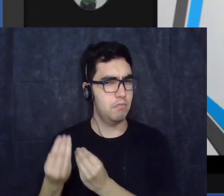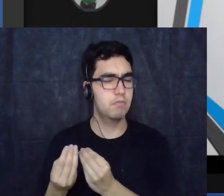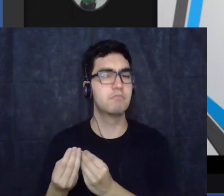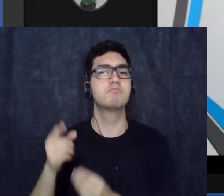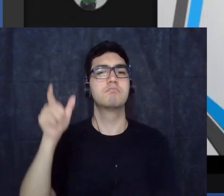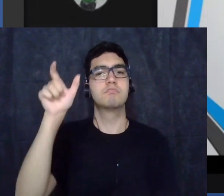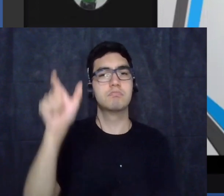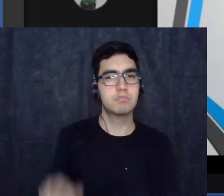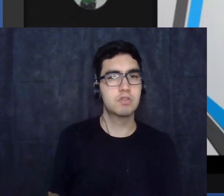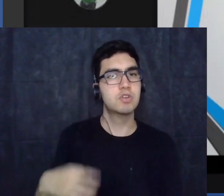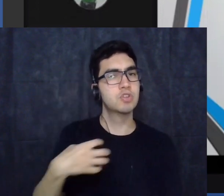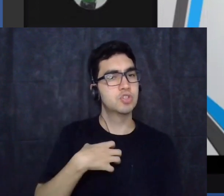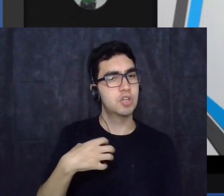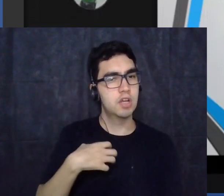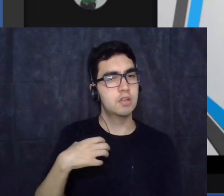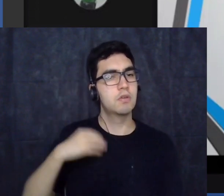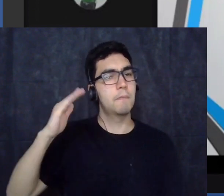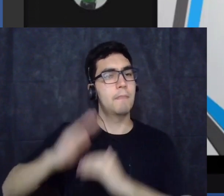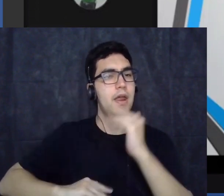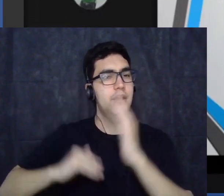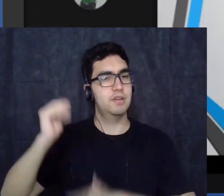colocando em prática